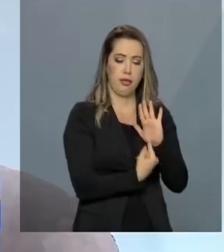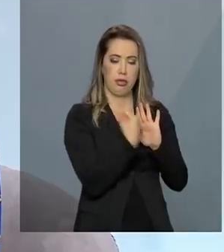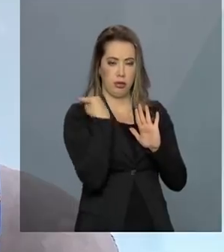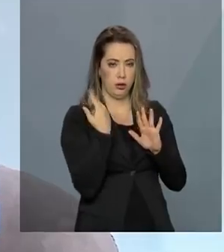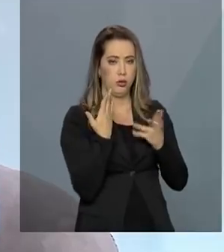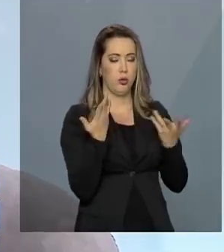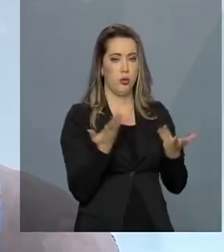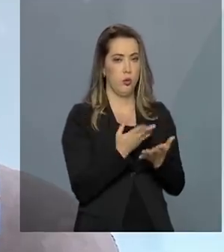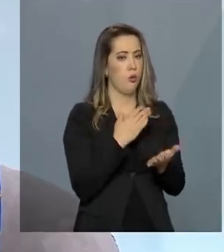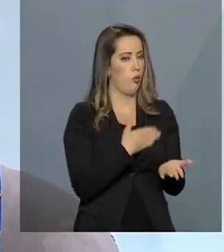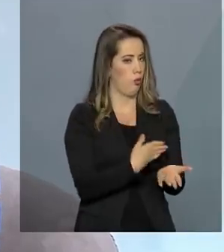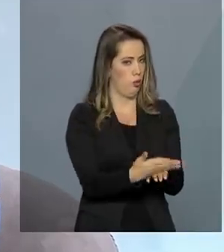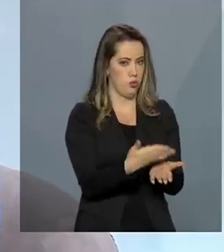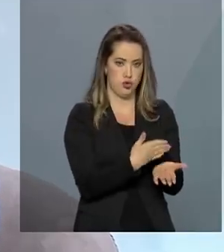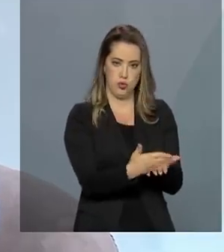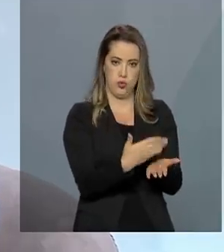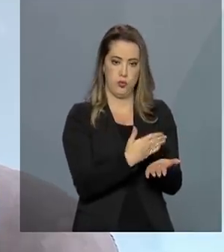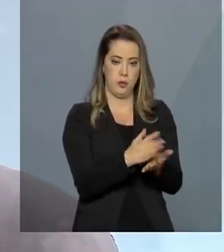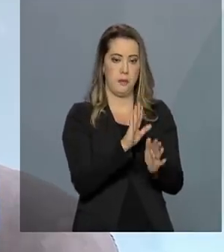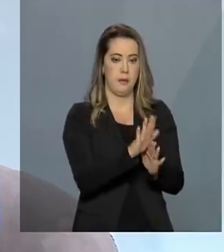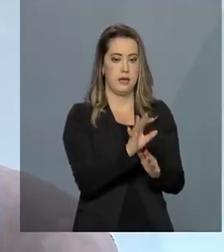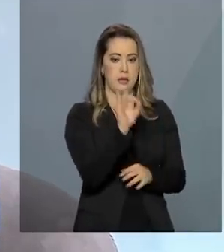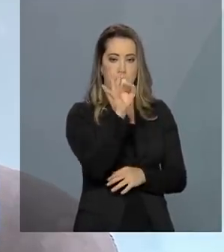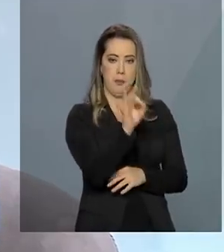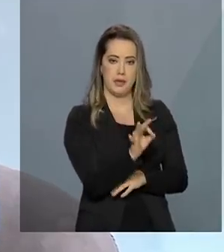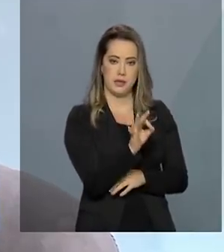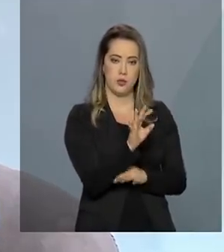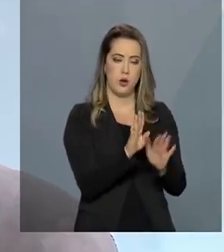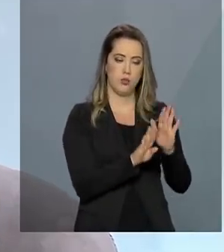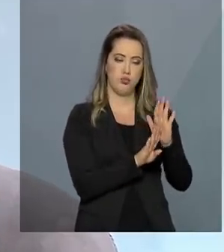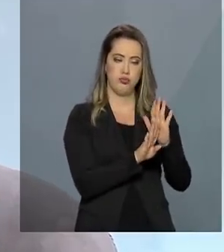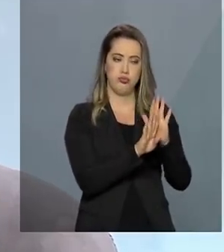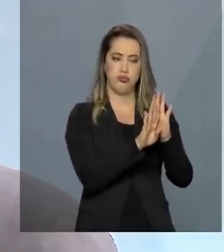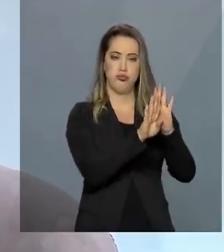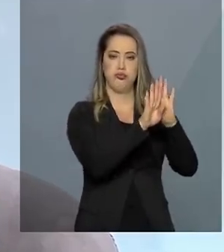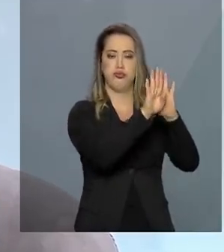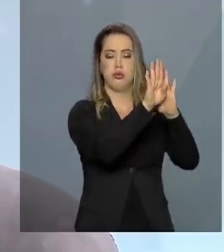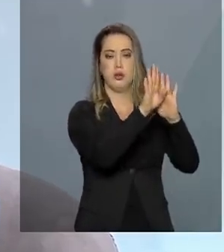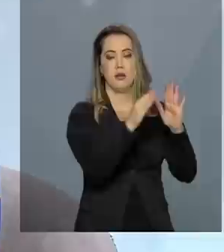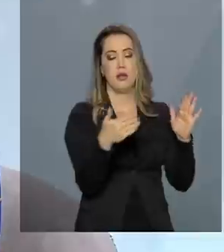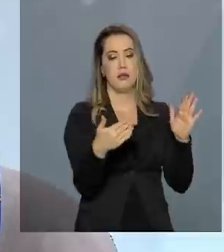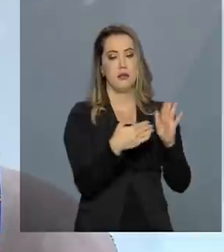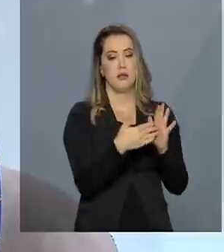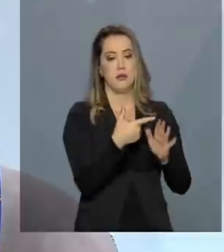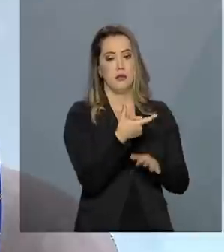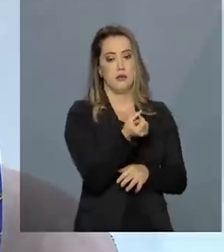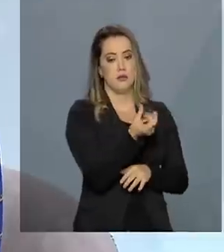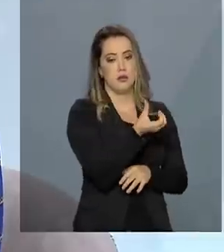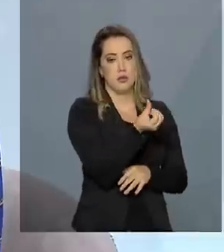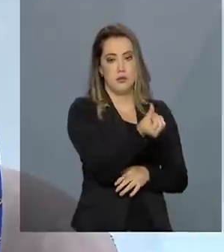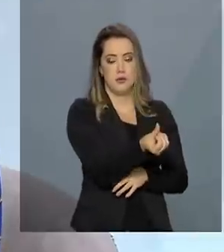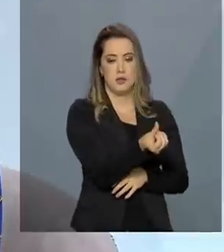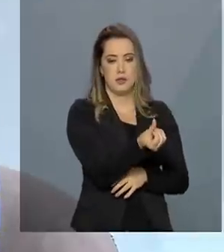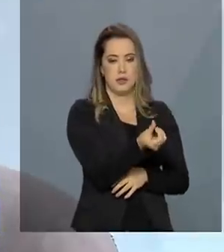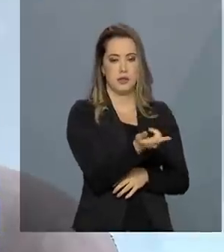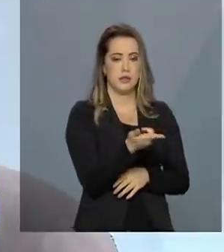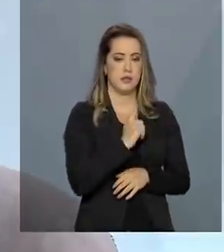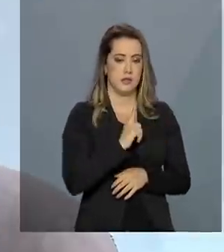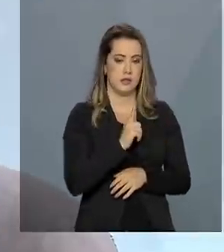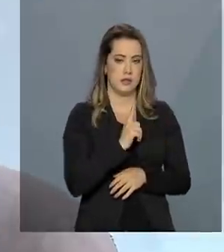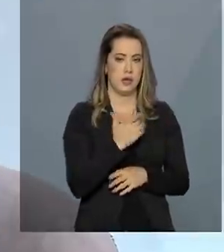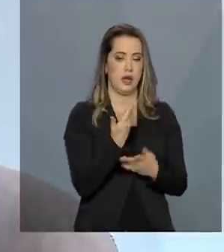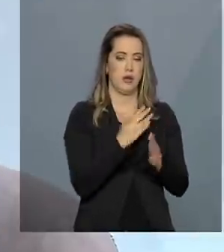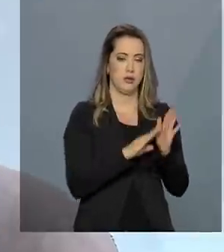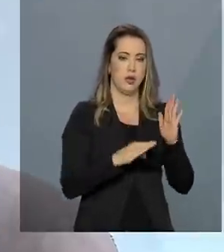Como vai haver um aumento gradual para chegar aos 23% em 2026, esse ano agora vai ter um aumento de